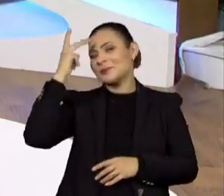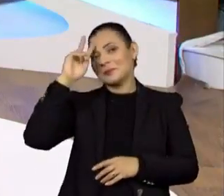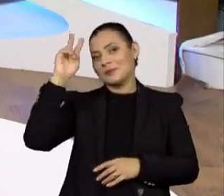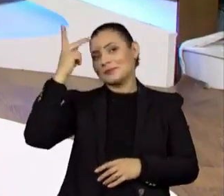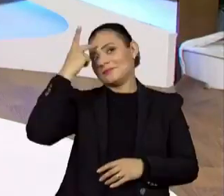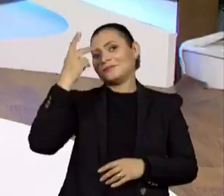É outra pessoa. pessoa.